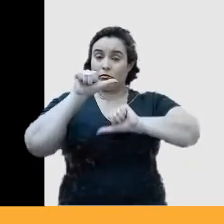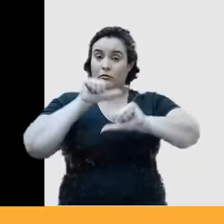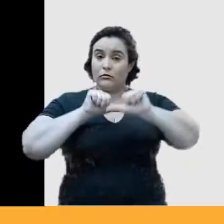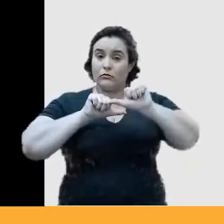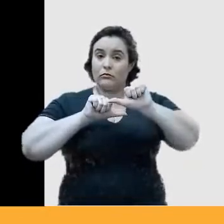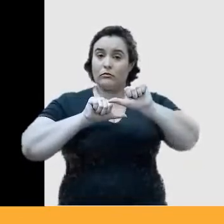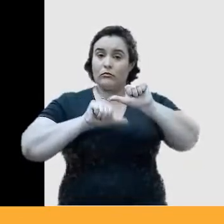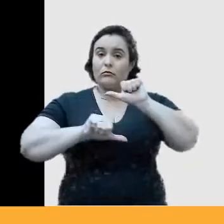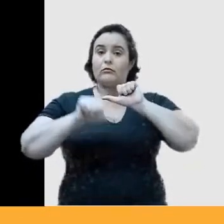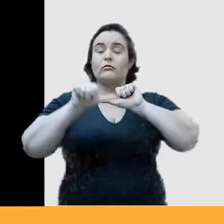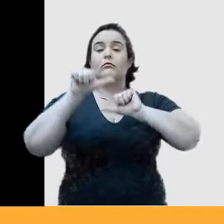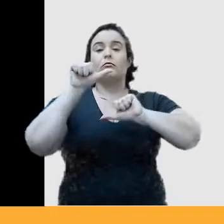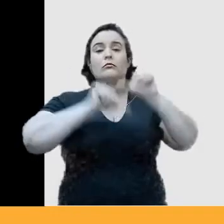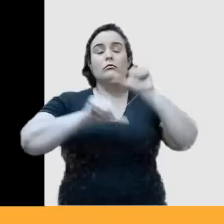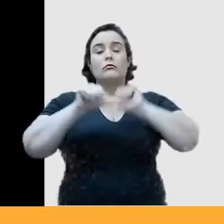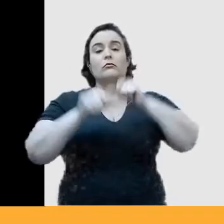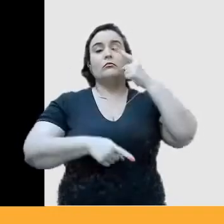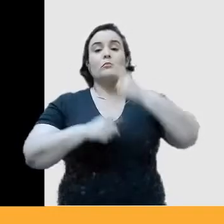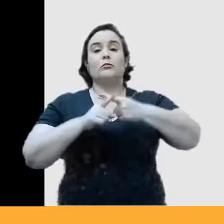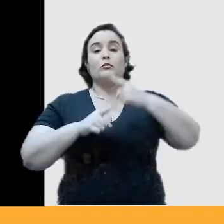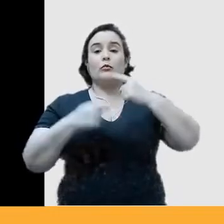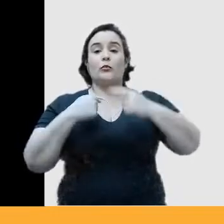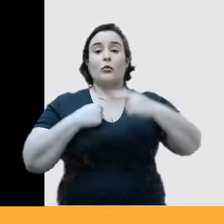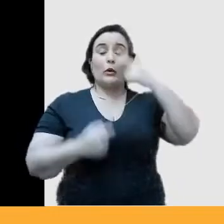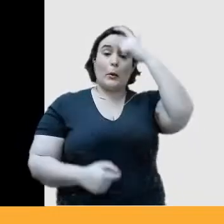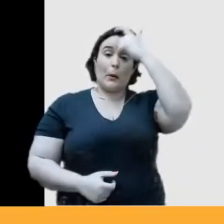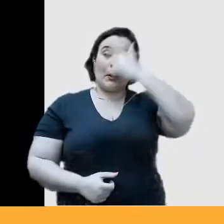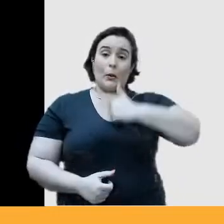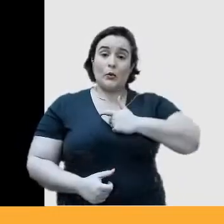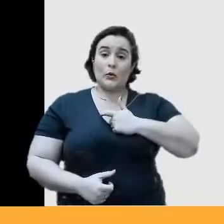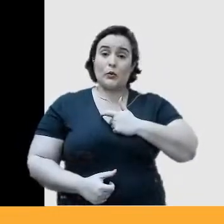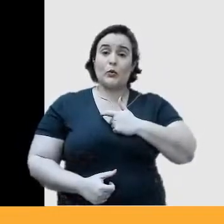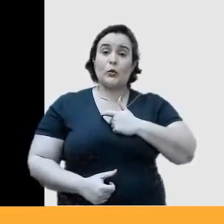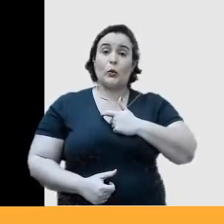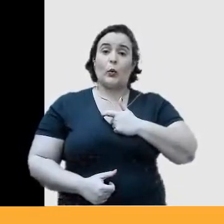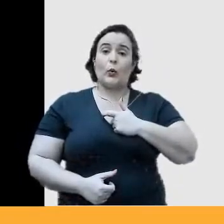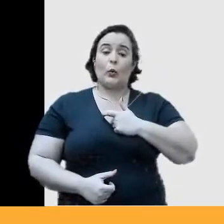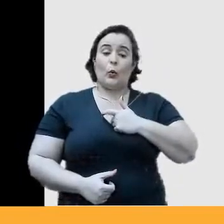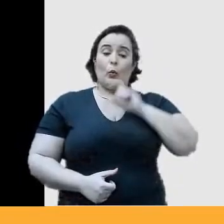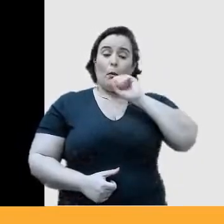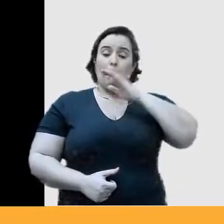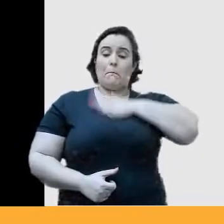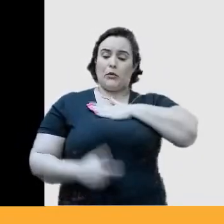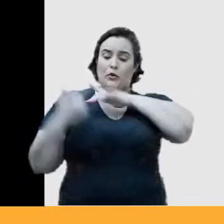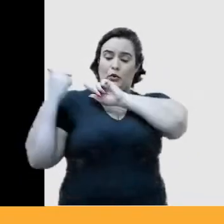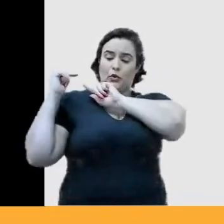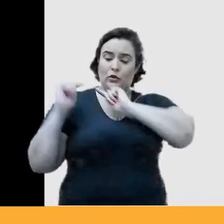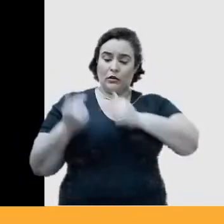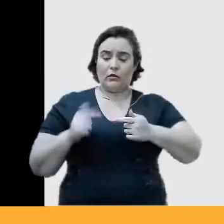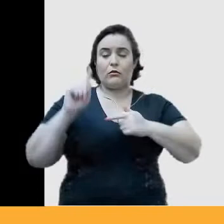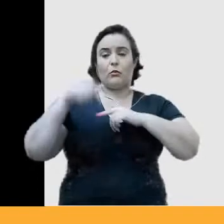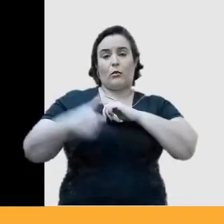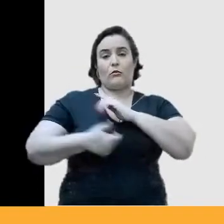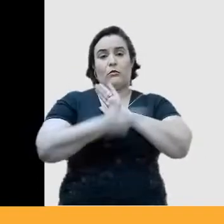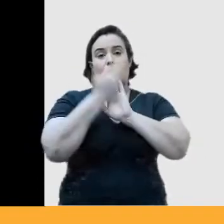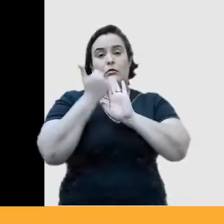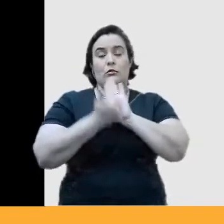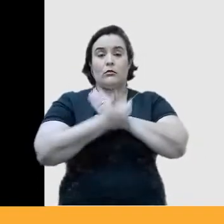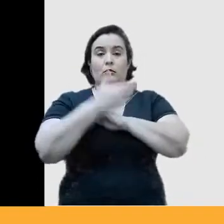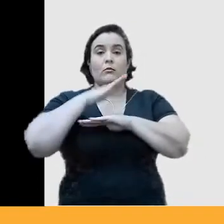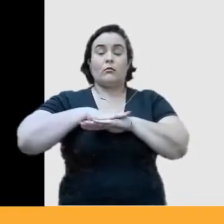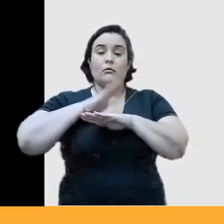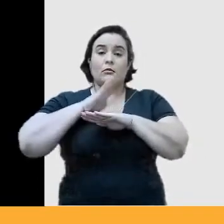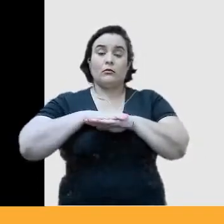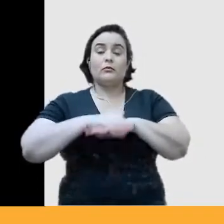Porque eu sou uma, a minha geração toda foi a geração de designer que